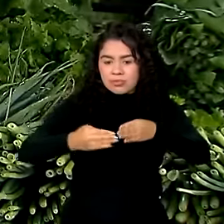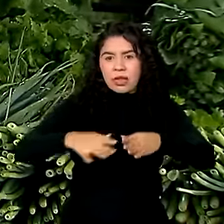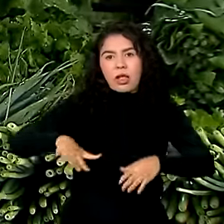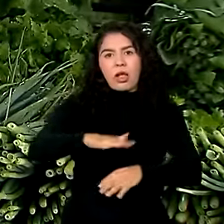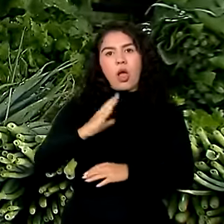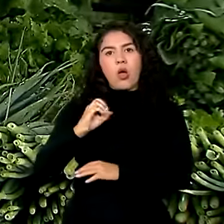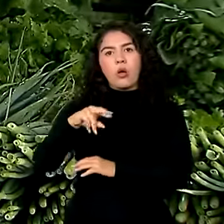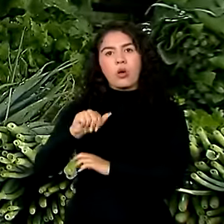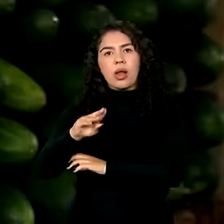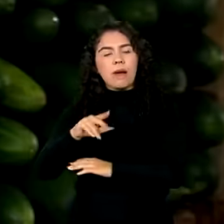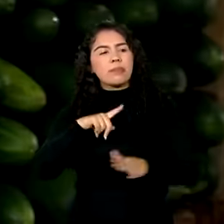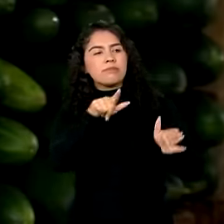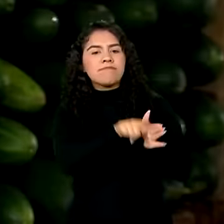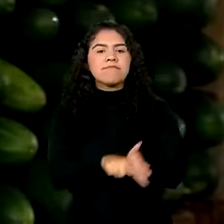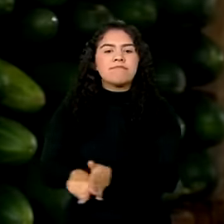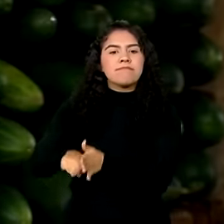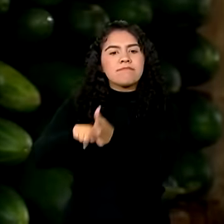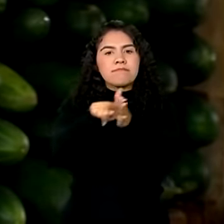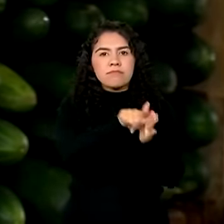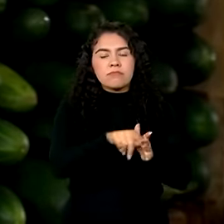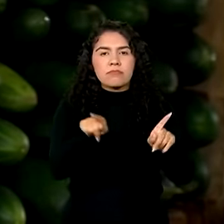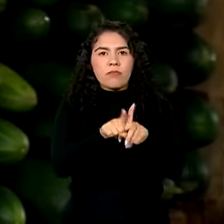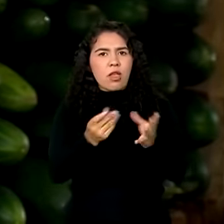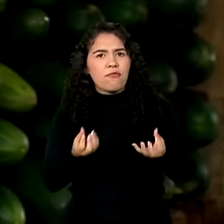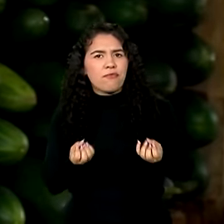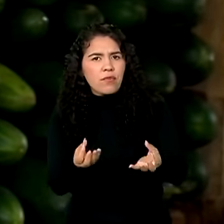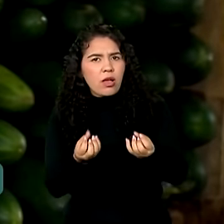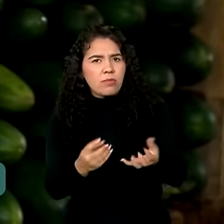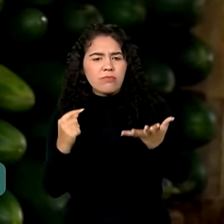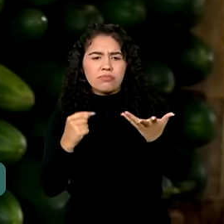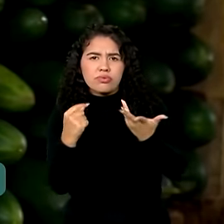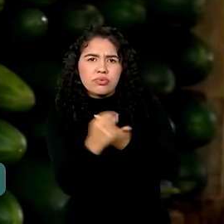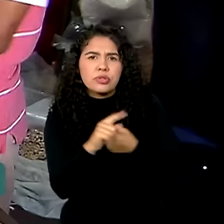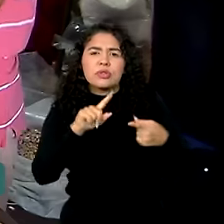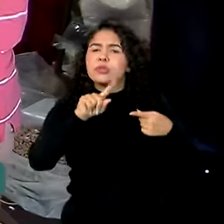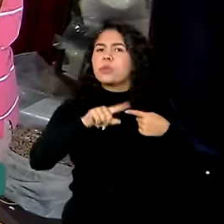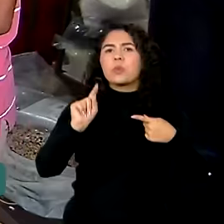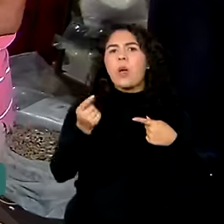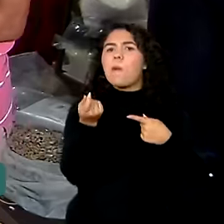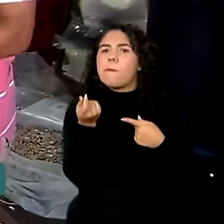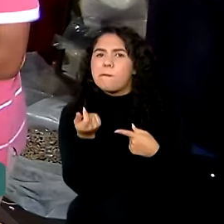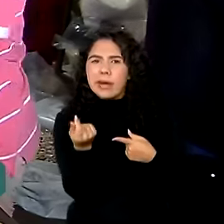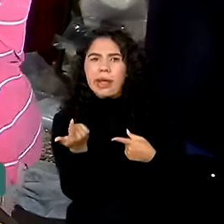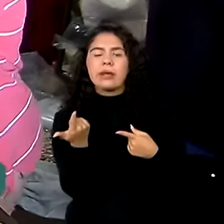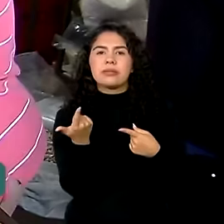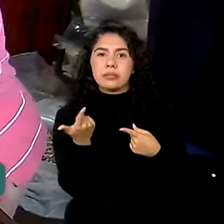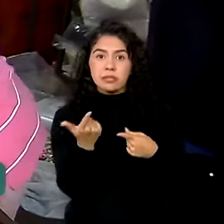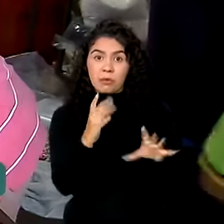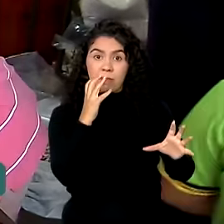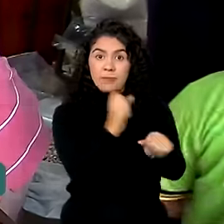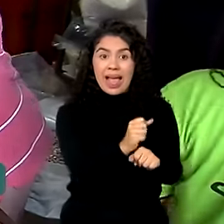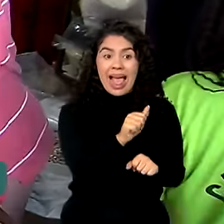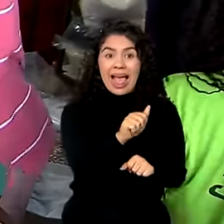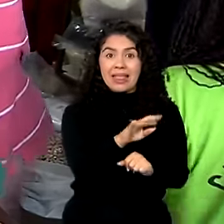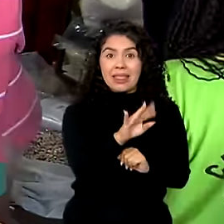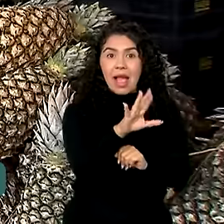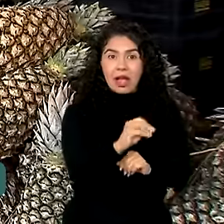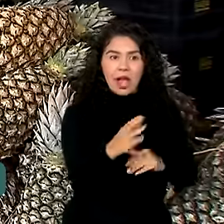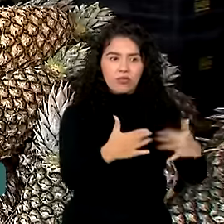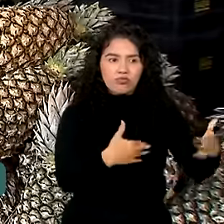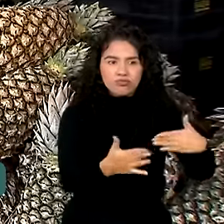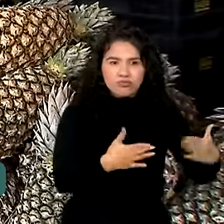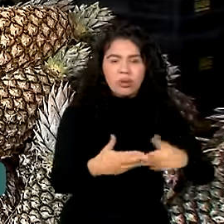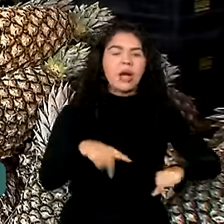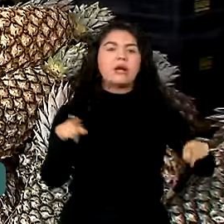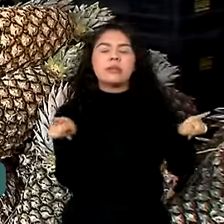divulgado pela estatal não só inclui a média de preços no atacado, como informa também a causa provável